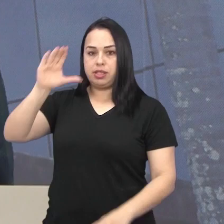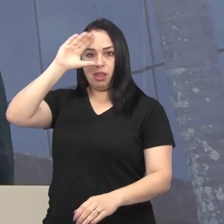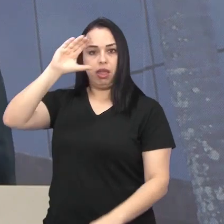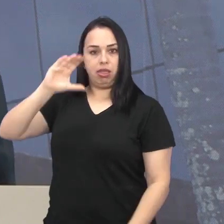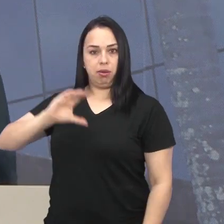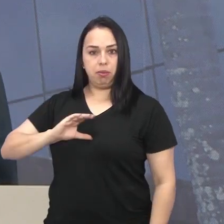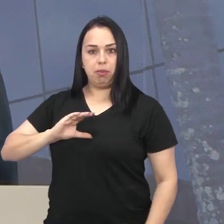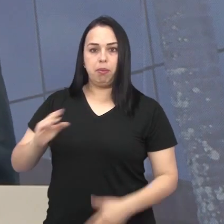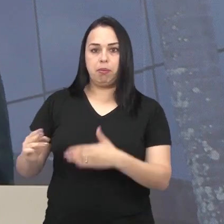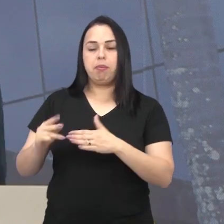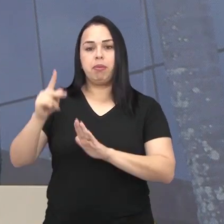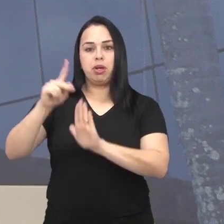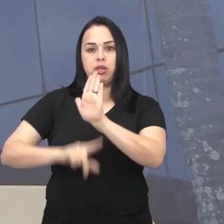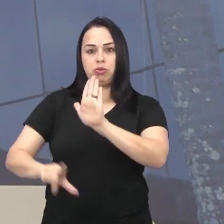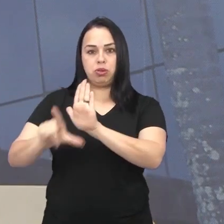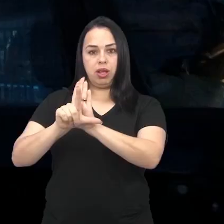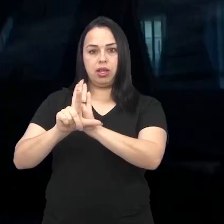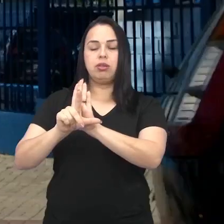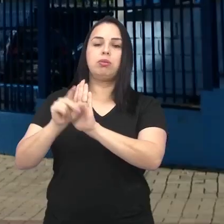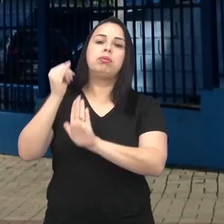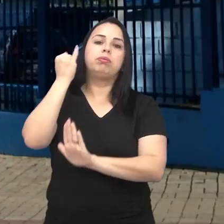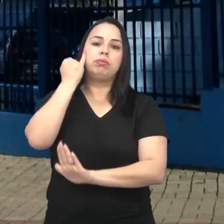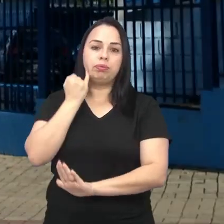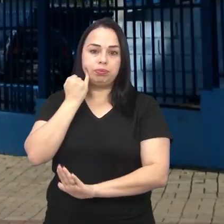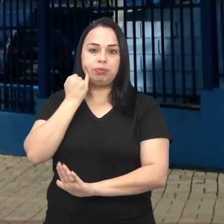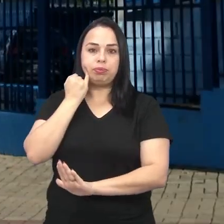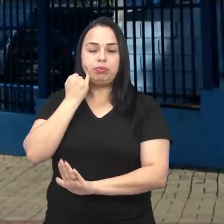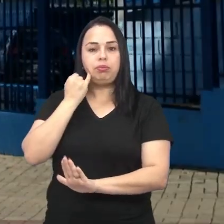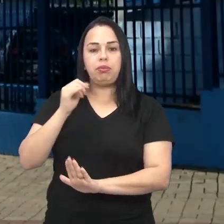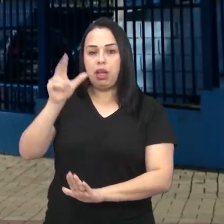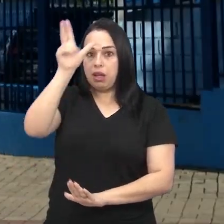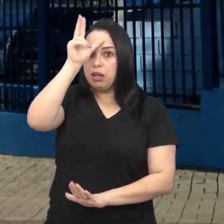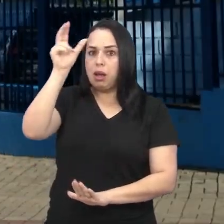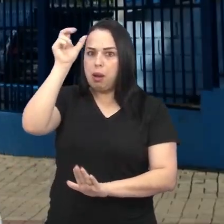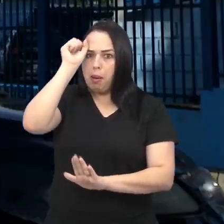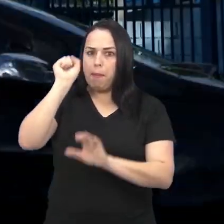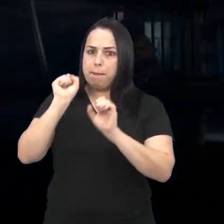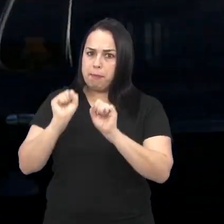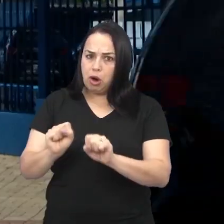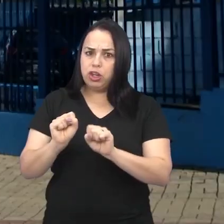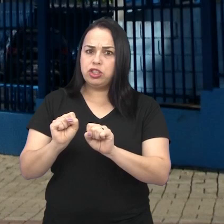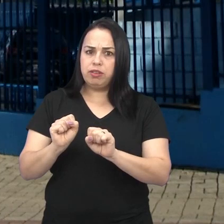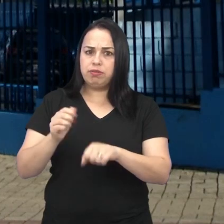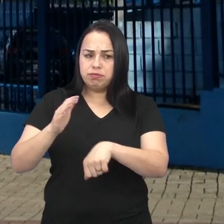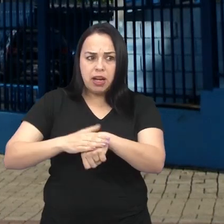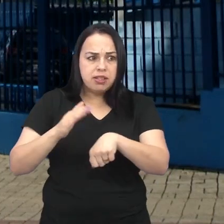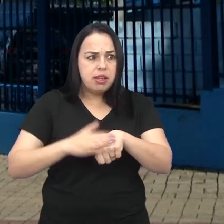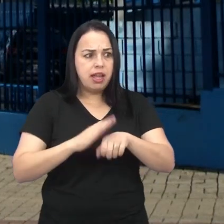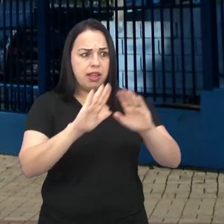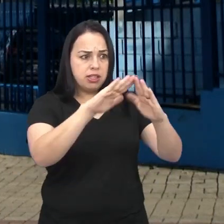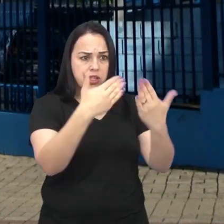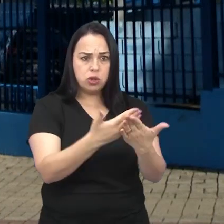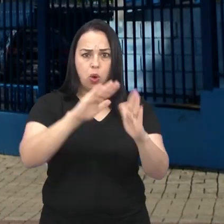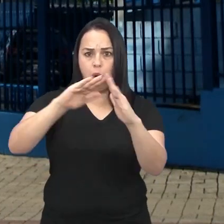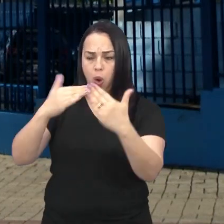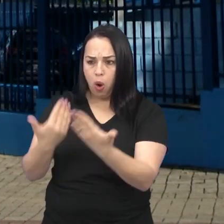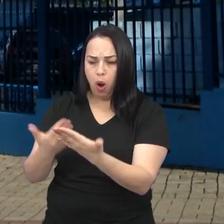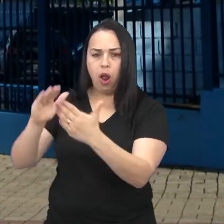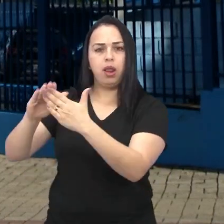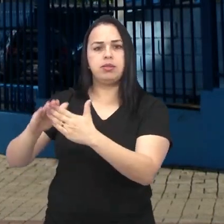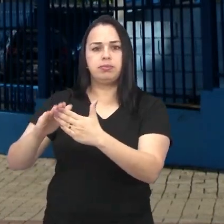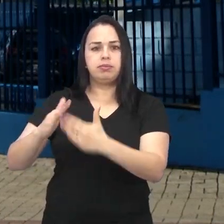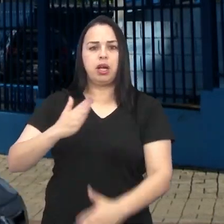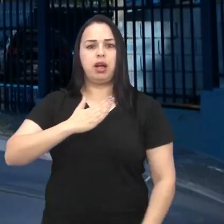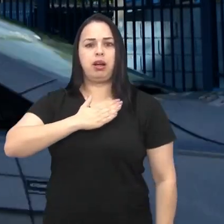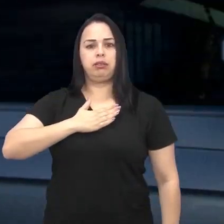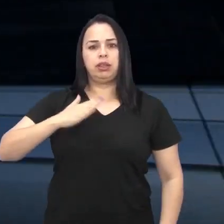um projeto de lei do vereador Zé Luiz autoriza o Executivo a instituir a execução do Hino Nacional do Brasil nas